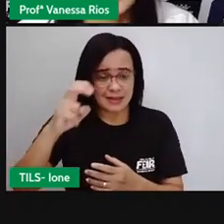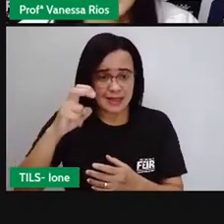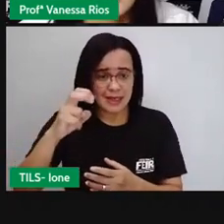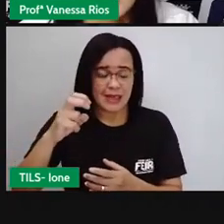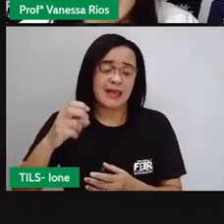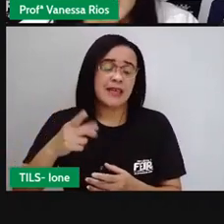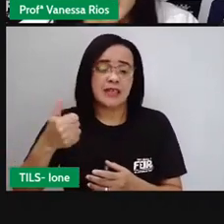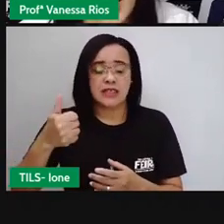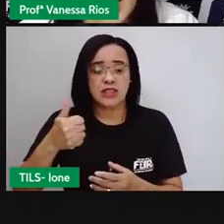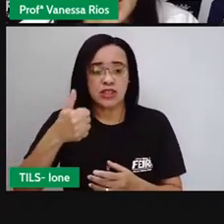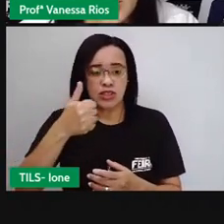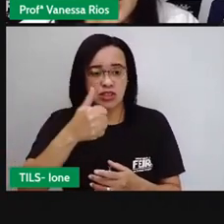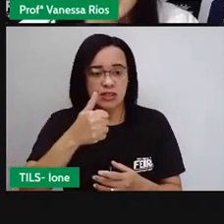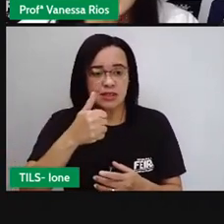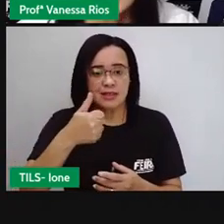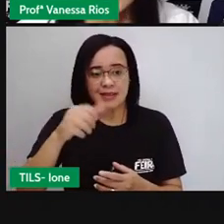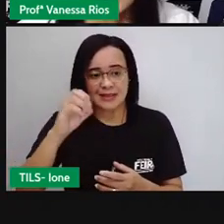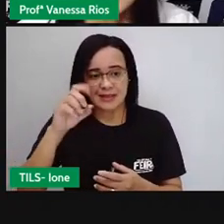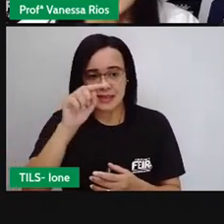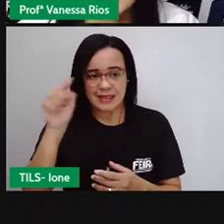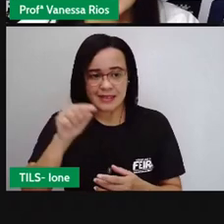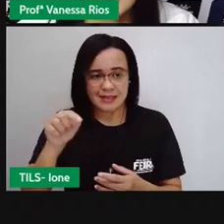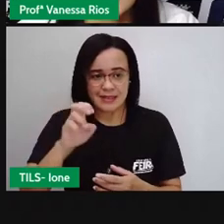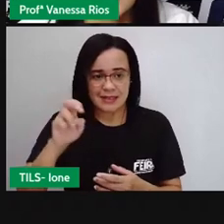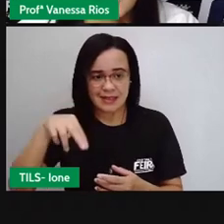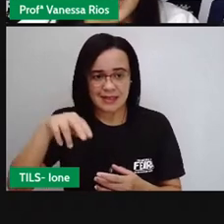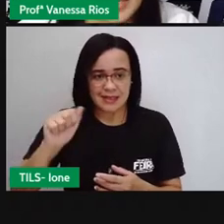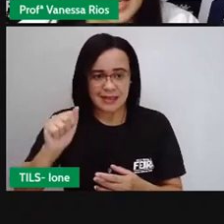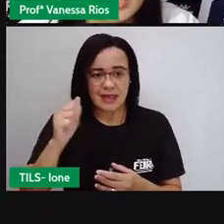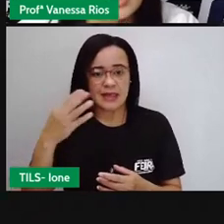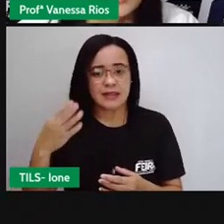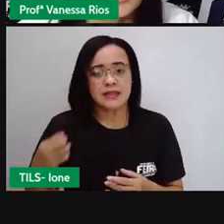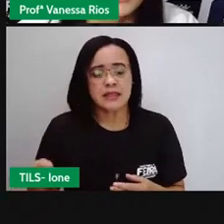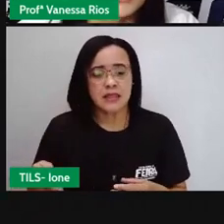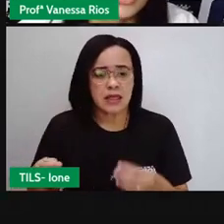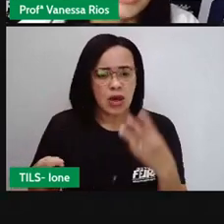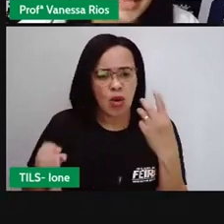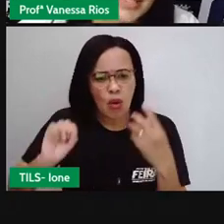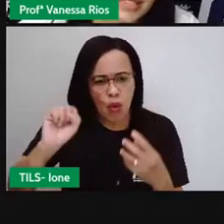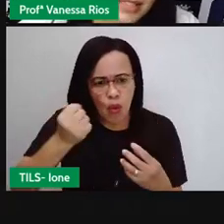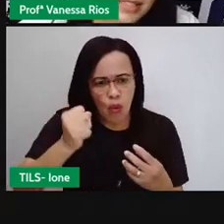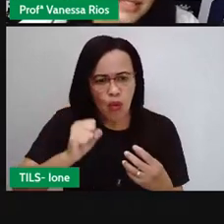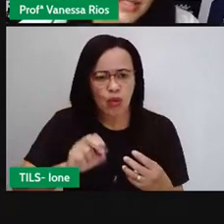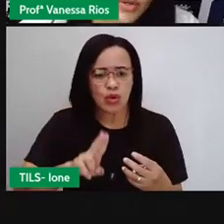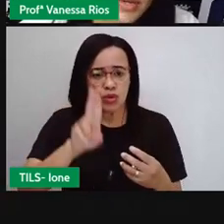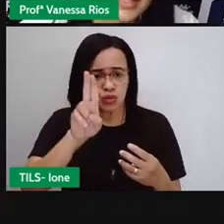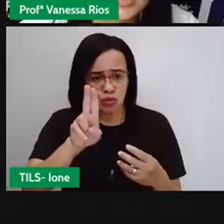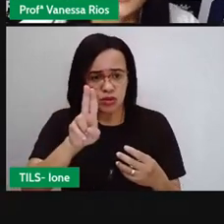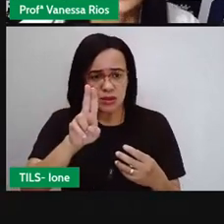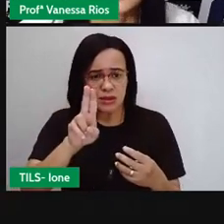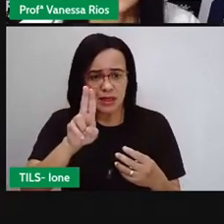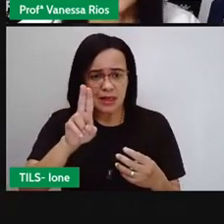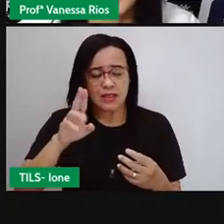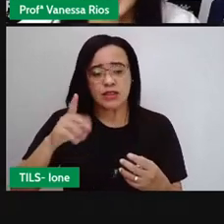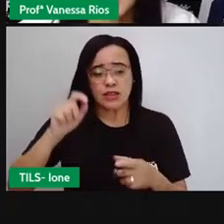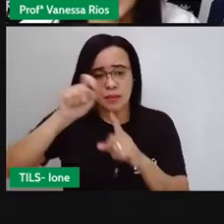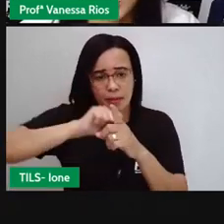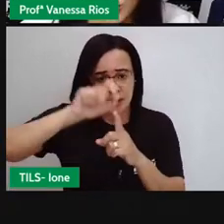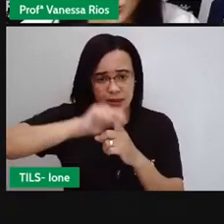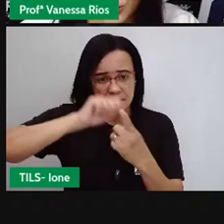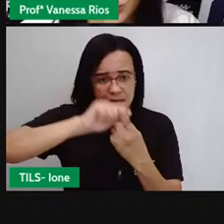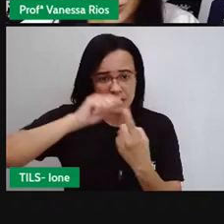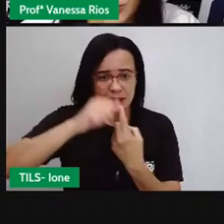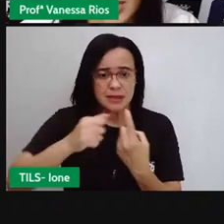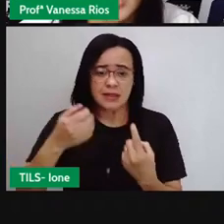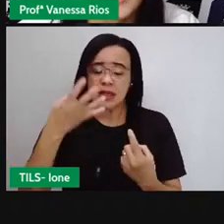quatro dezenas e meia e laranjas, duas dezenas de peras e uma dúzia de maçãs. Quantas frutas compraram